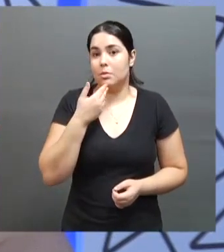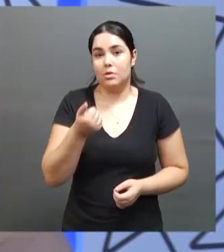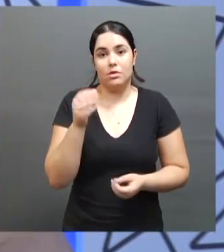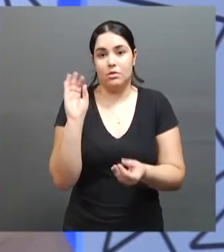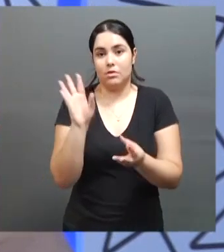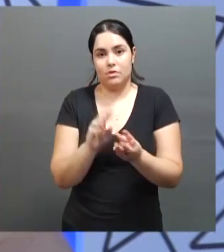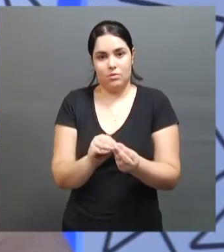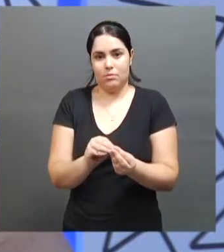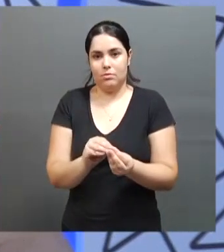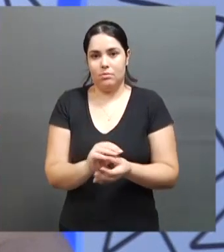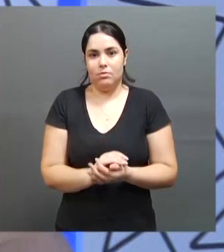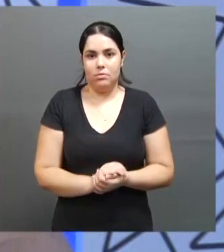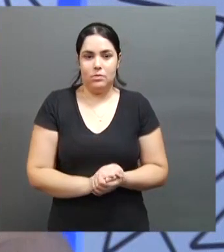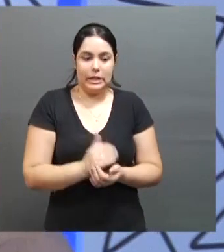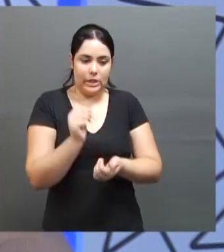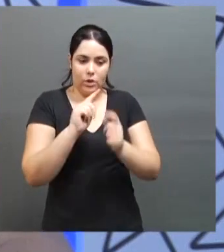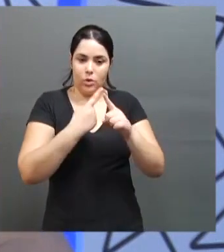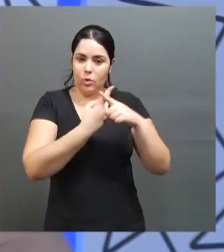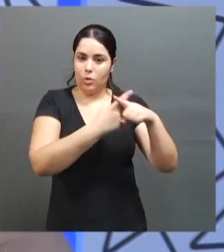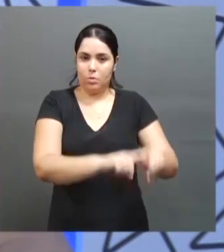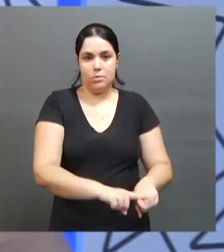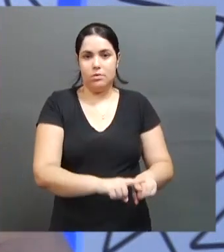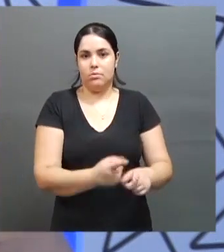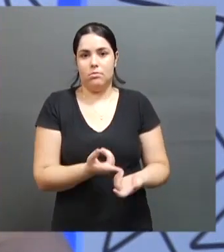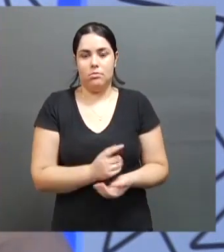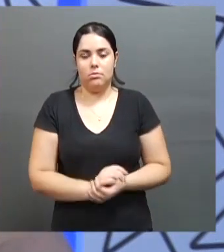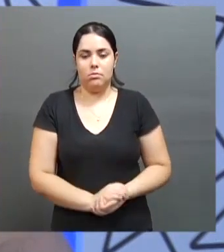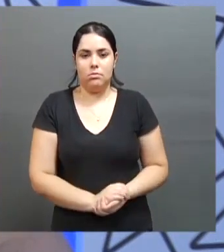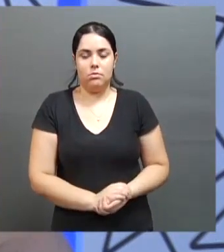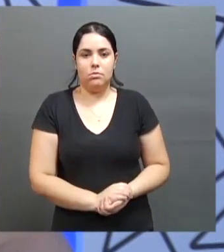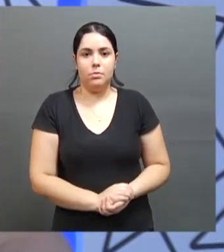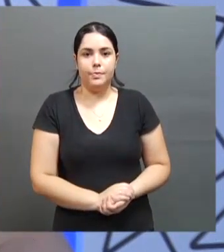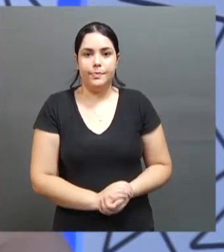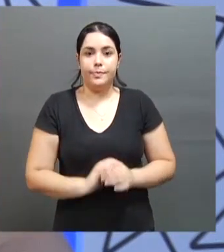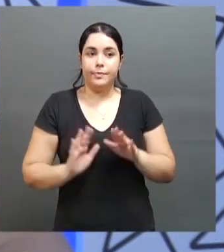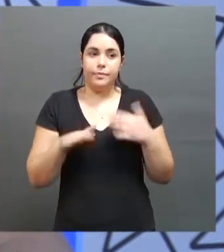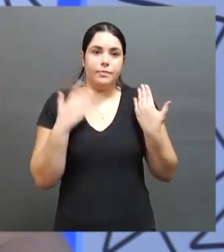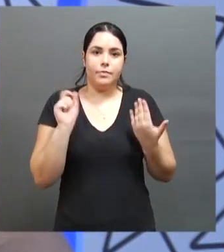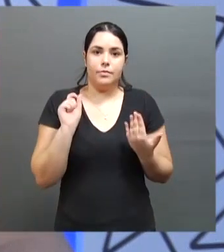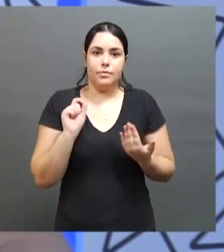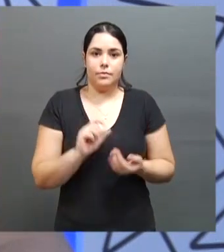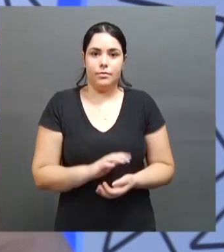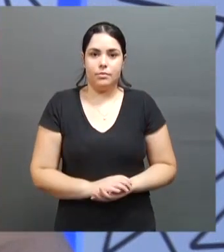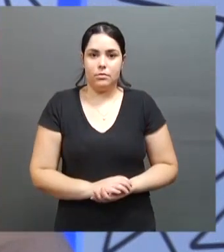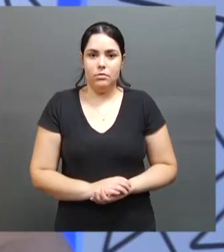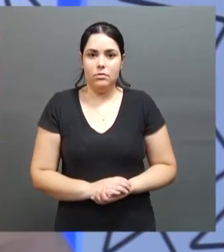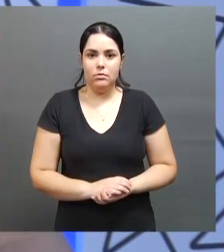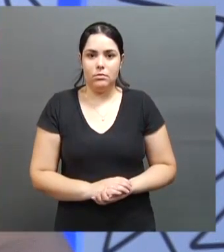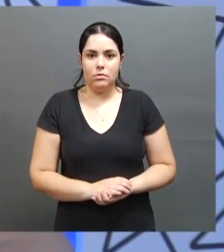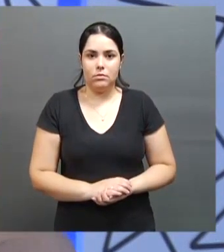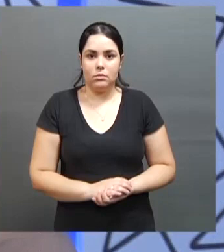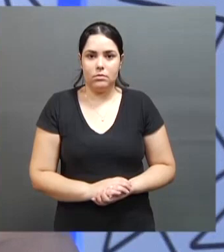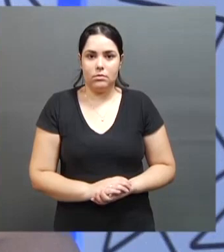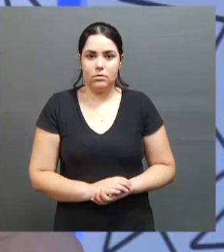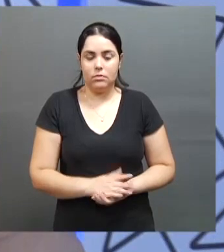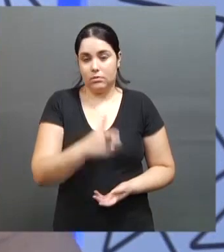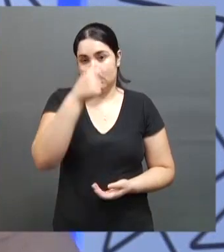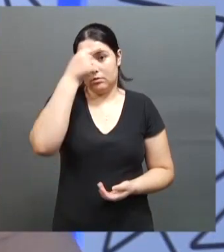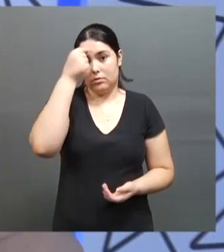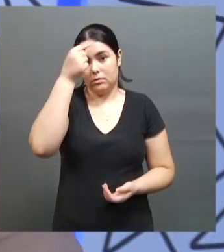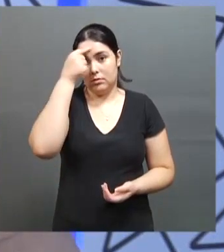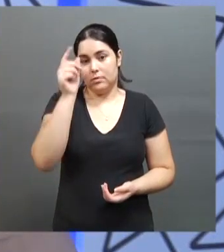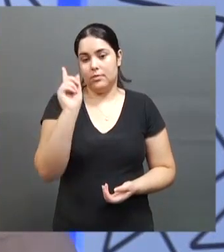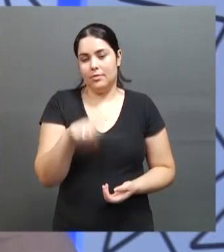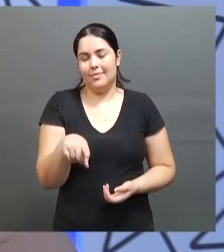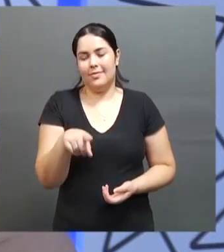resultados em competições internacionais. Então, eu acho que a Universidade, ela é um berço,